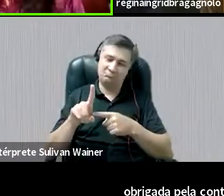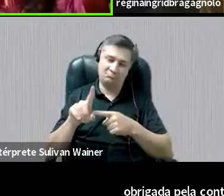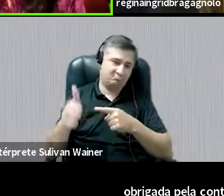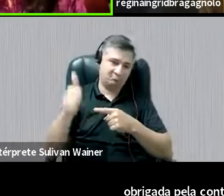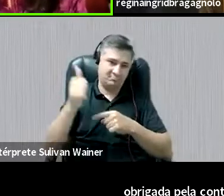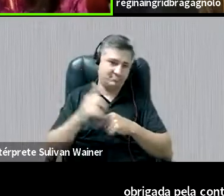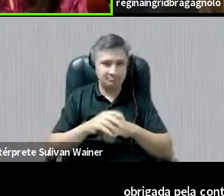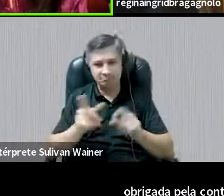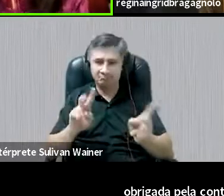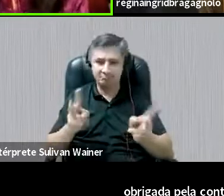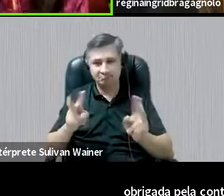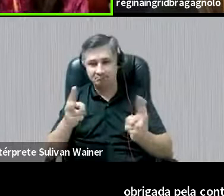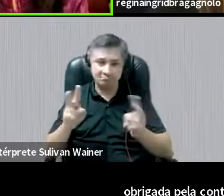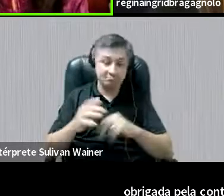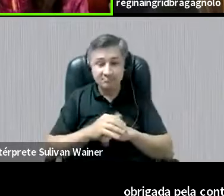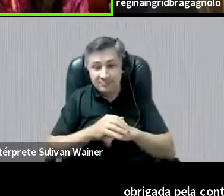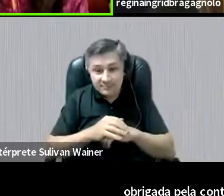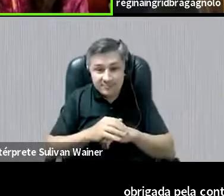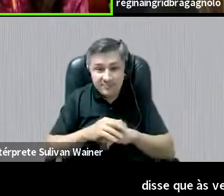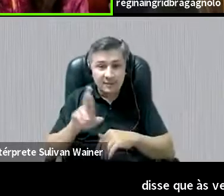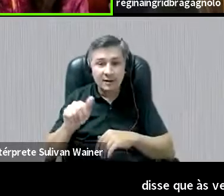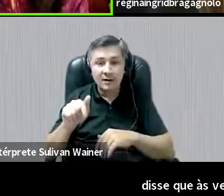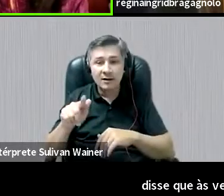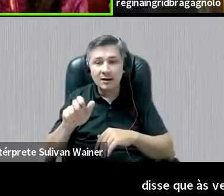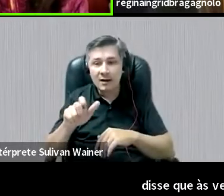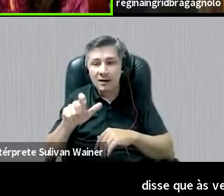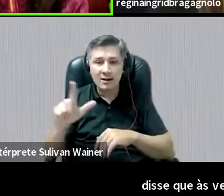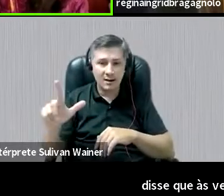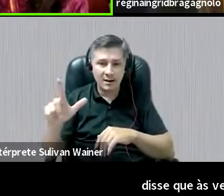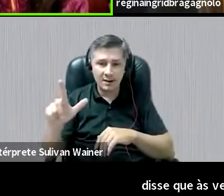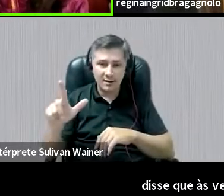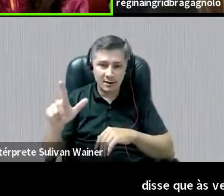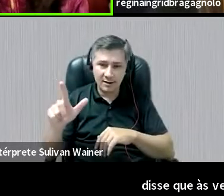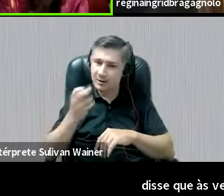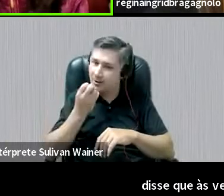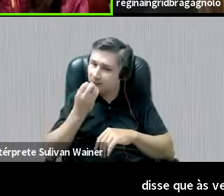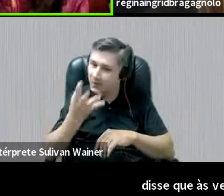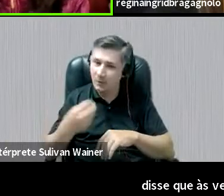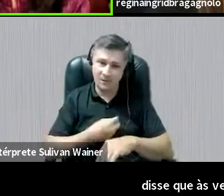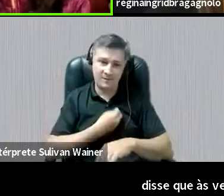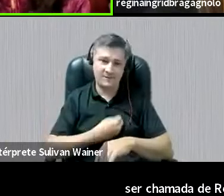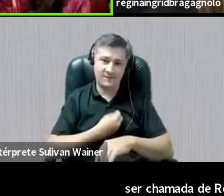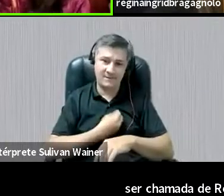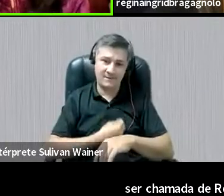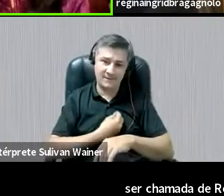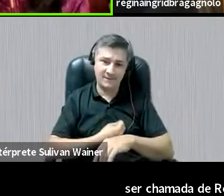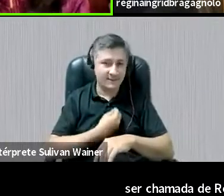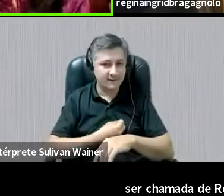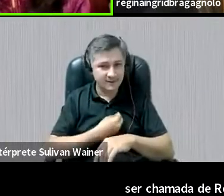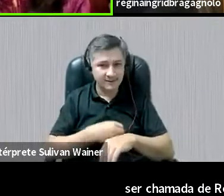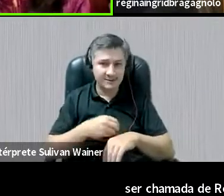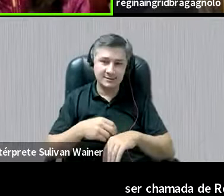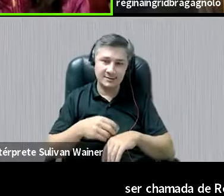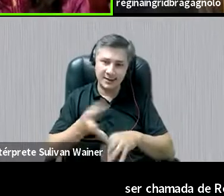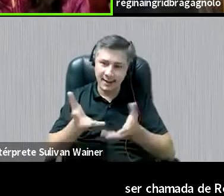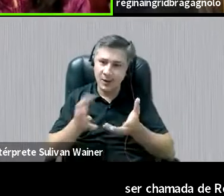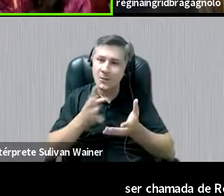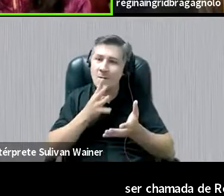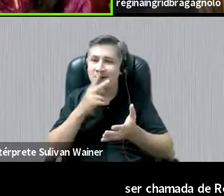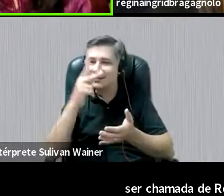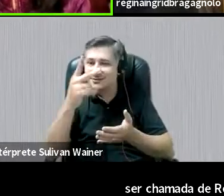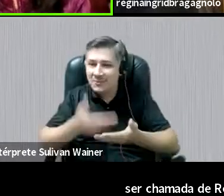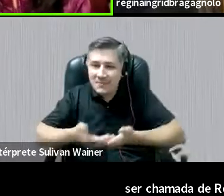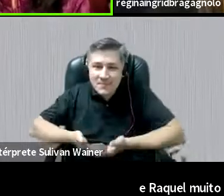Regina, às vezes de Ingrid. E Raquel, muito bom estar com você, né? Queremos muito conhecer a sua bebê.